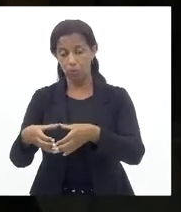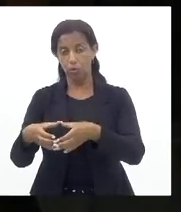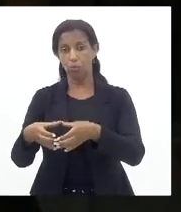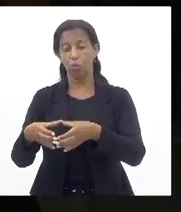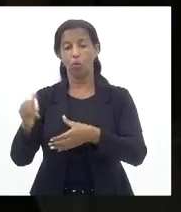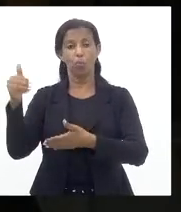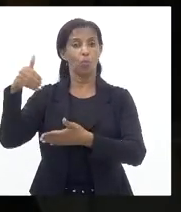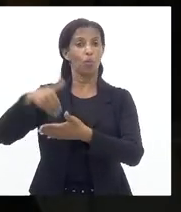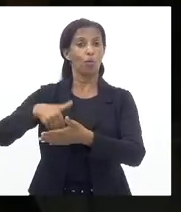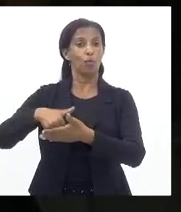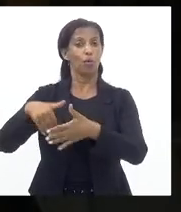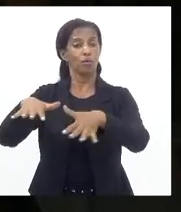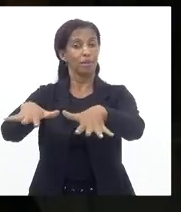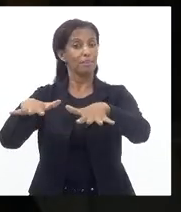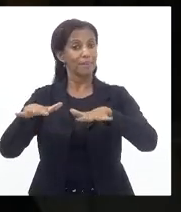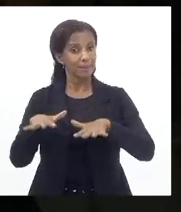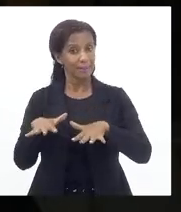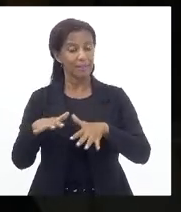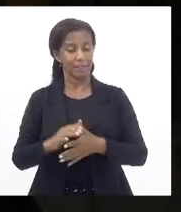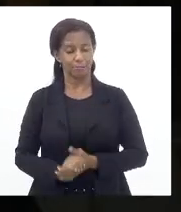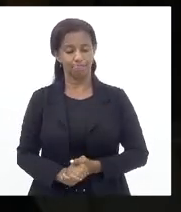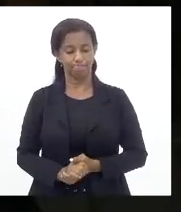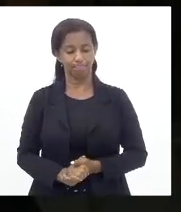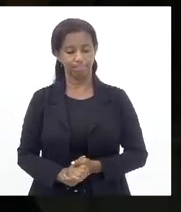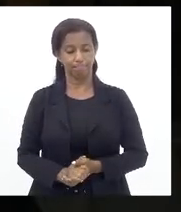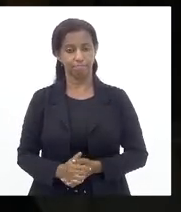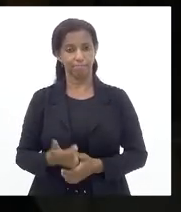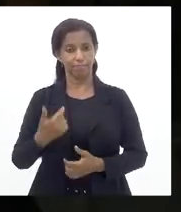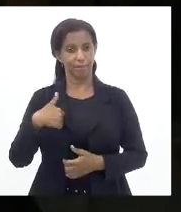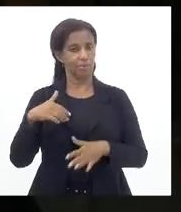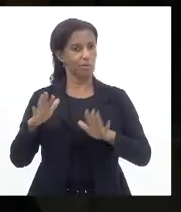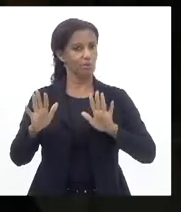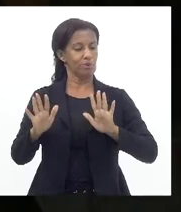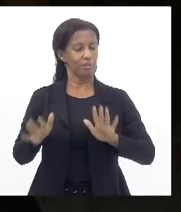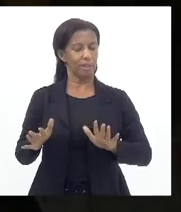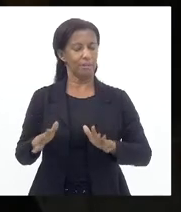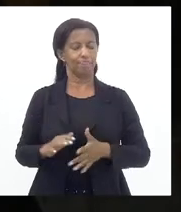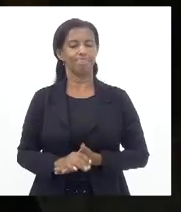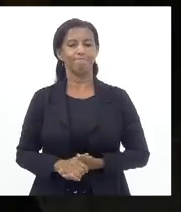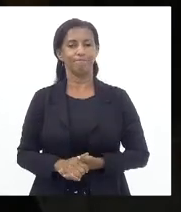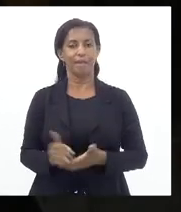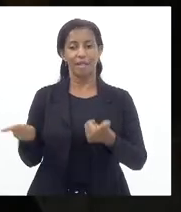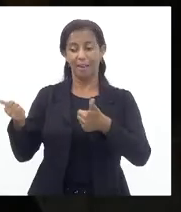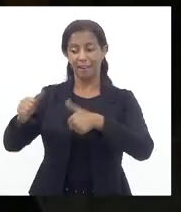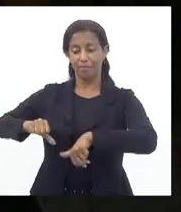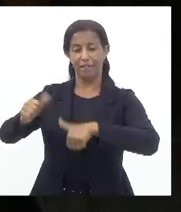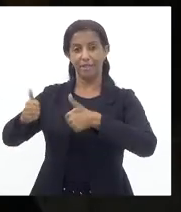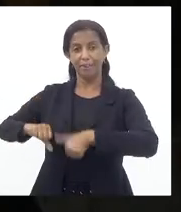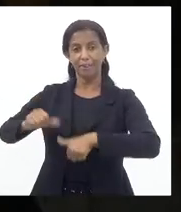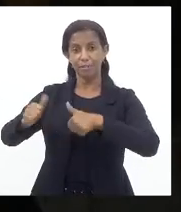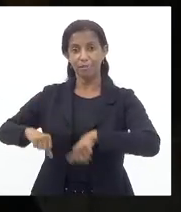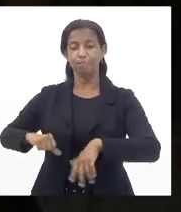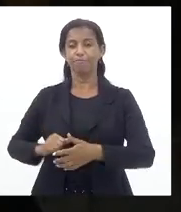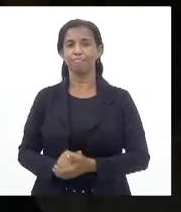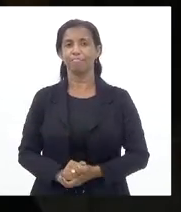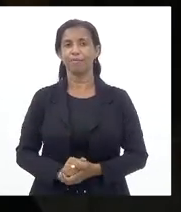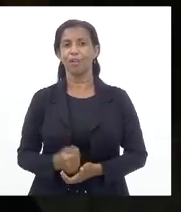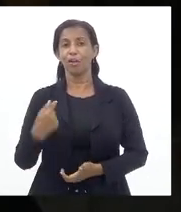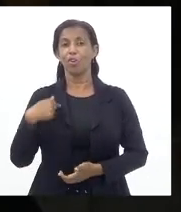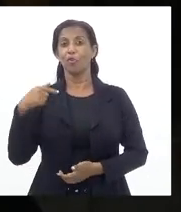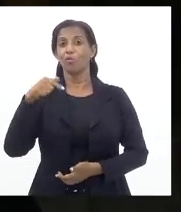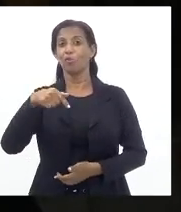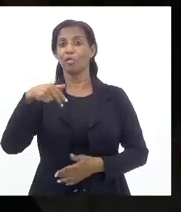orçamento Em plenário Eu para variar Deputada Tia Júlio Estarei lá